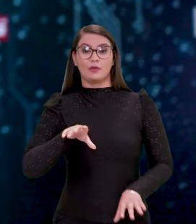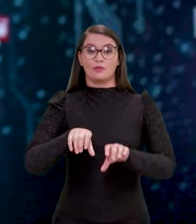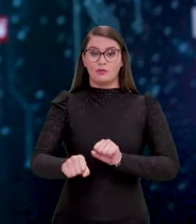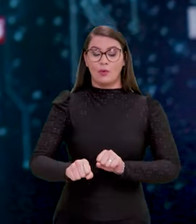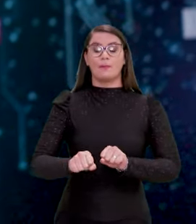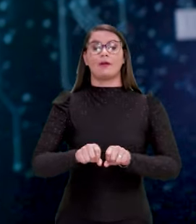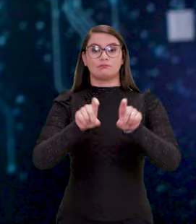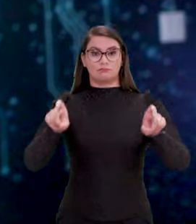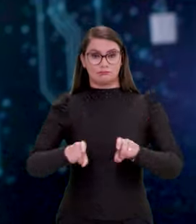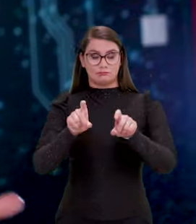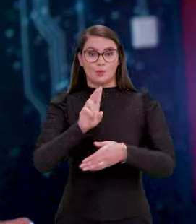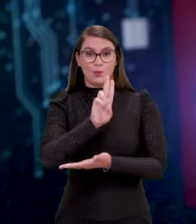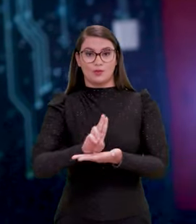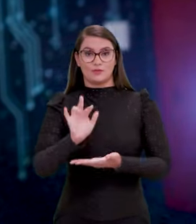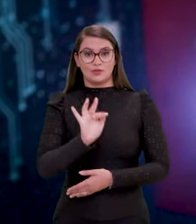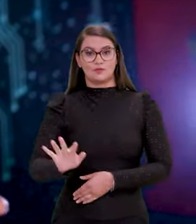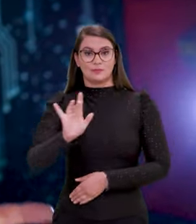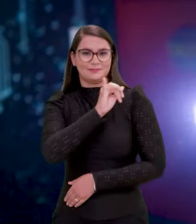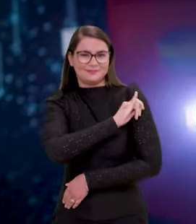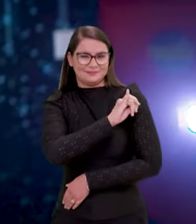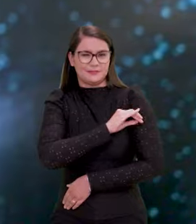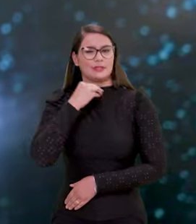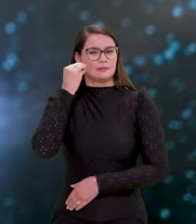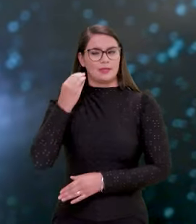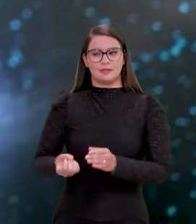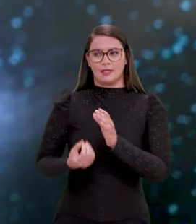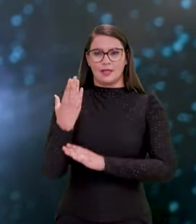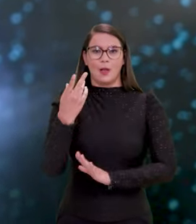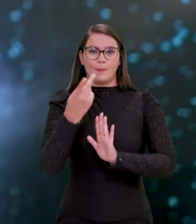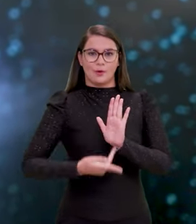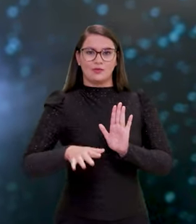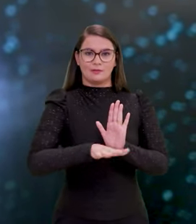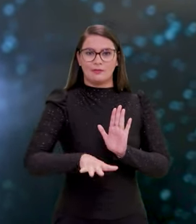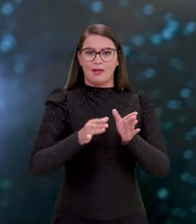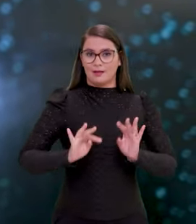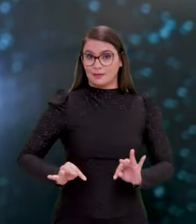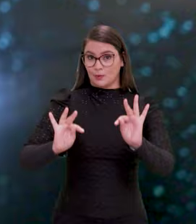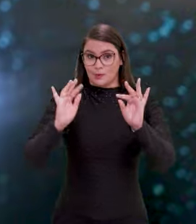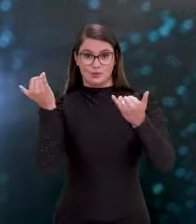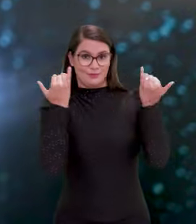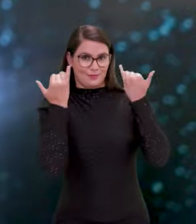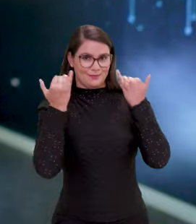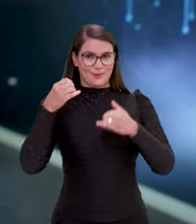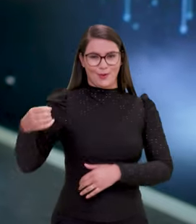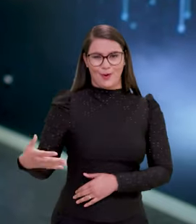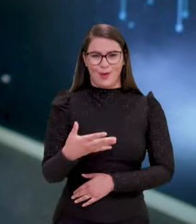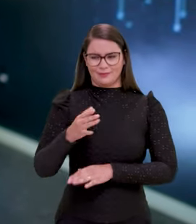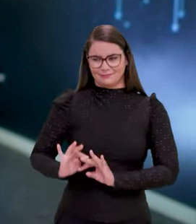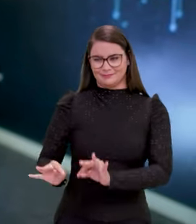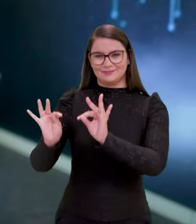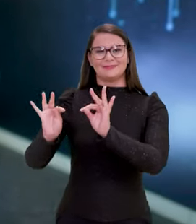pela Universidade Federal do Rio de Janeiro, com experiência na implantação de projetos na área de tecnologia da informação,